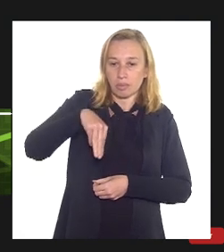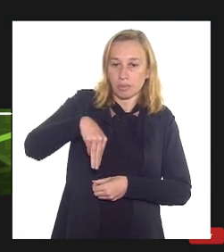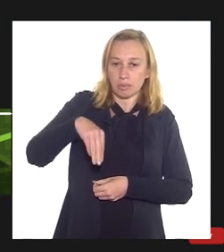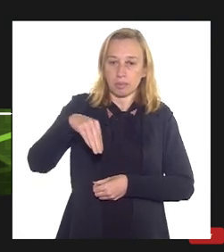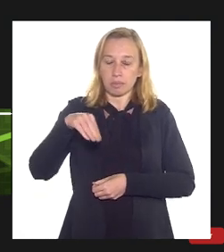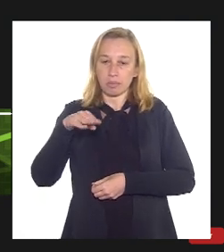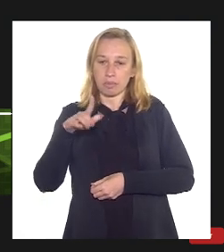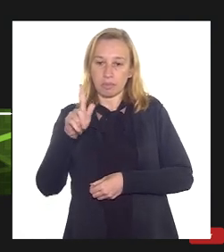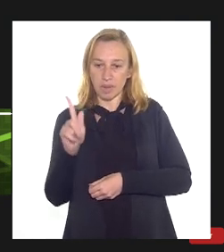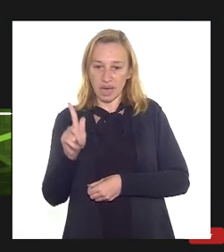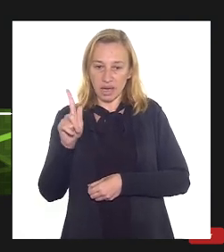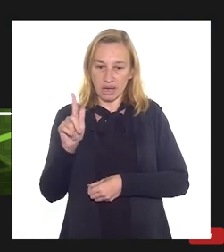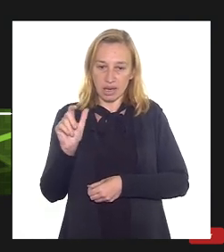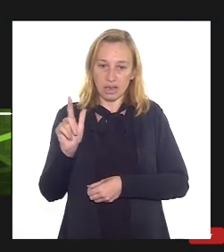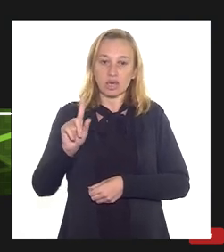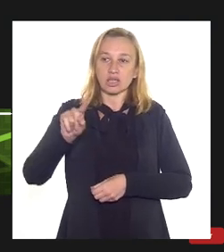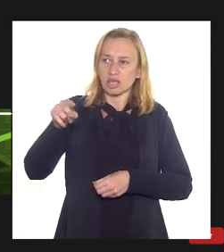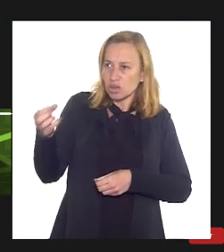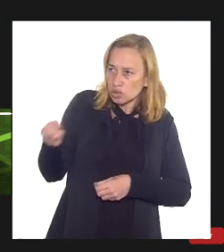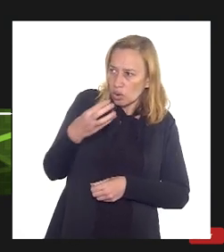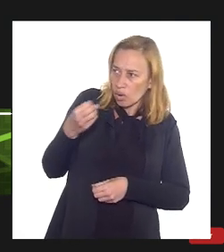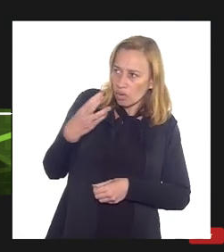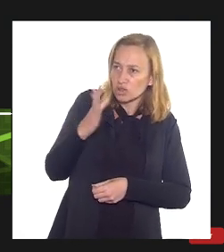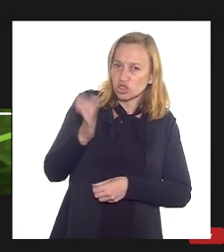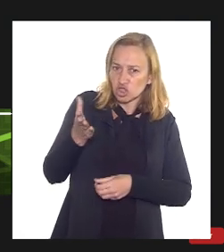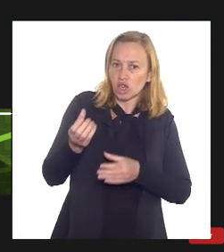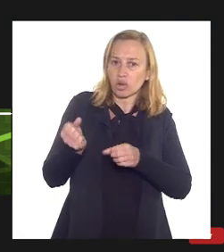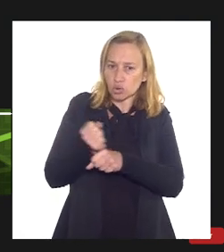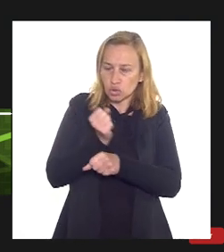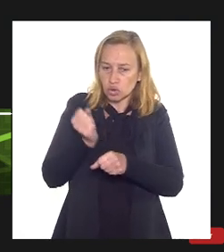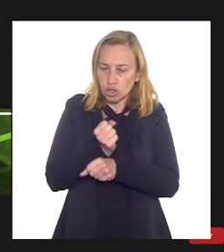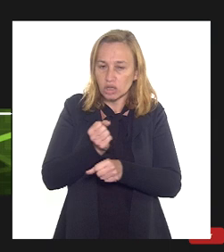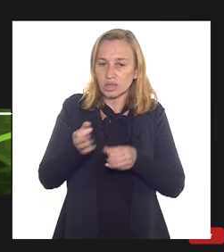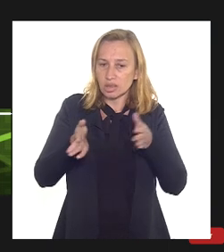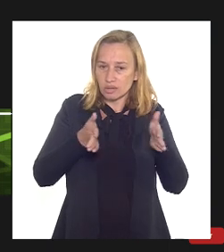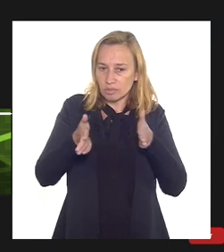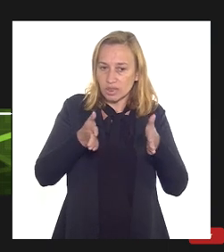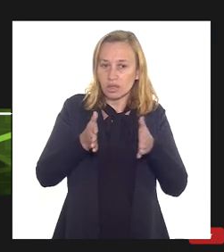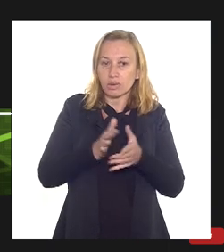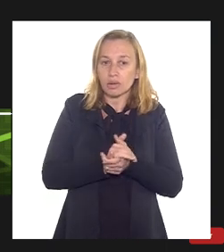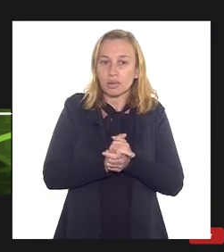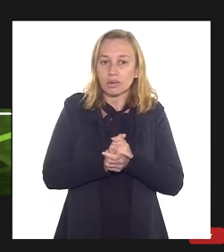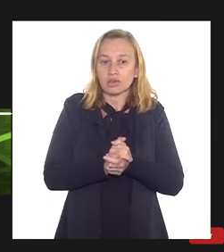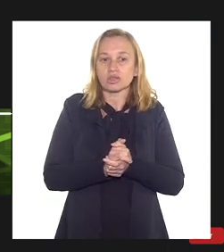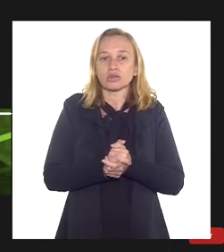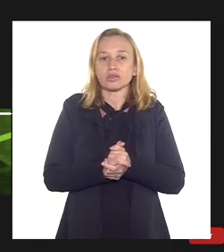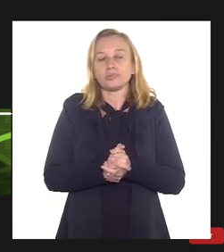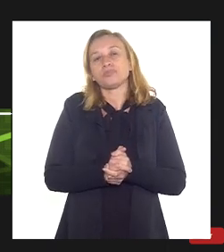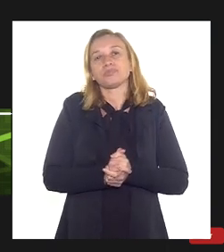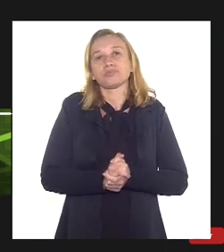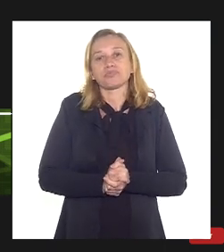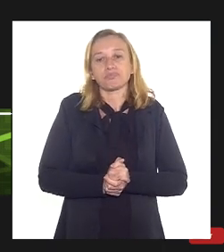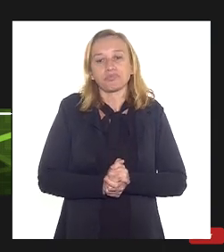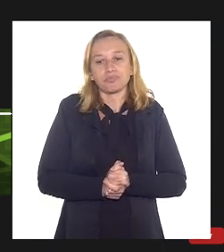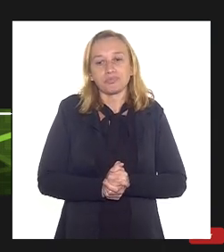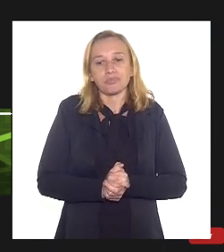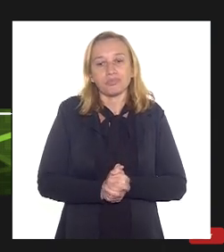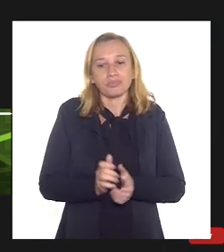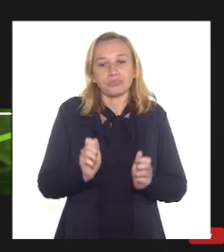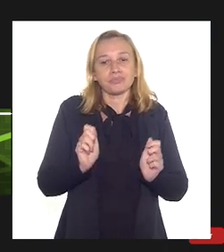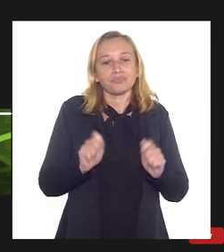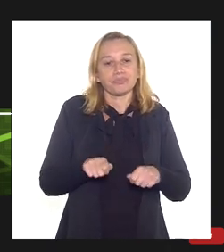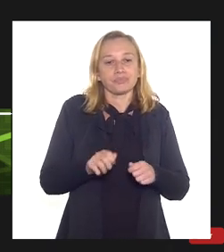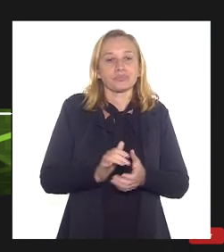novas que já foram construídas recentemente, já nessa faixa de 1.600, e nós estamos avaliando, possivelmente, uma também nessa